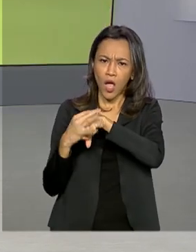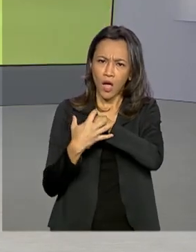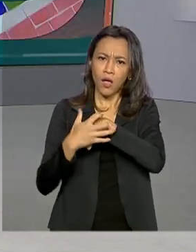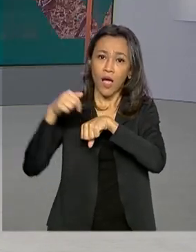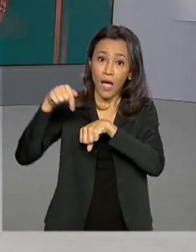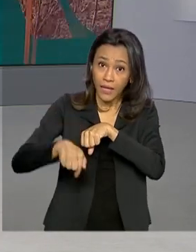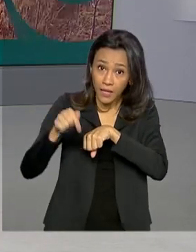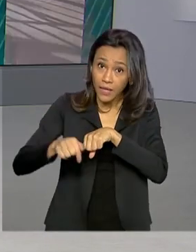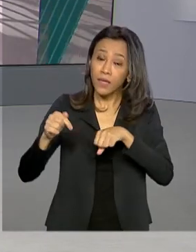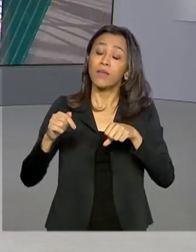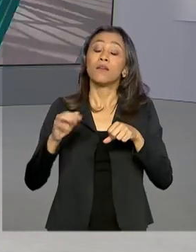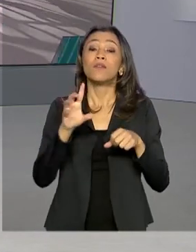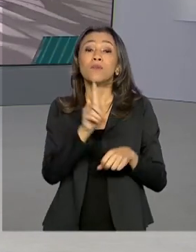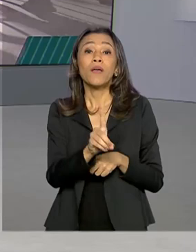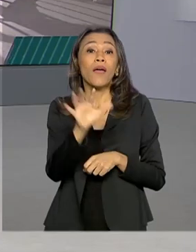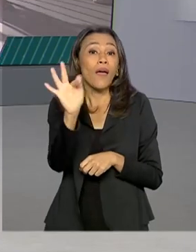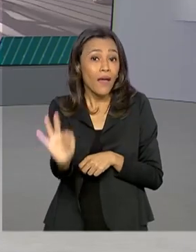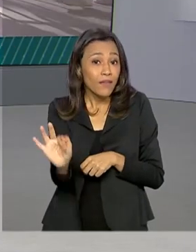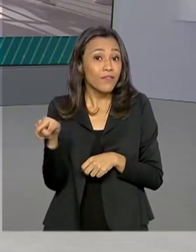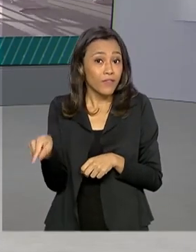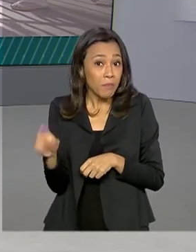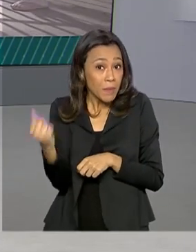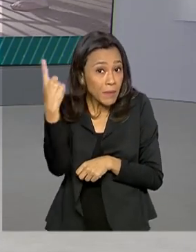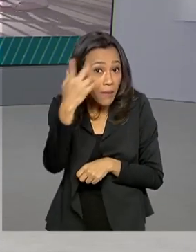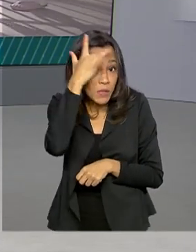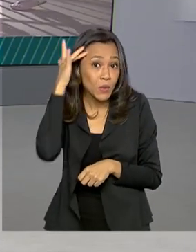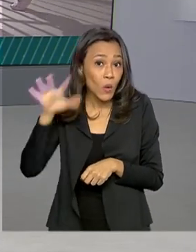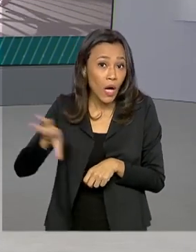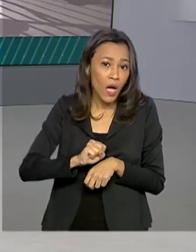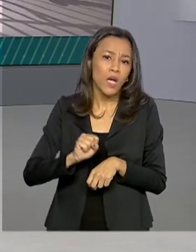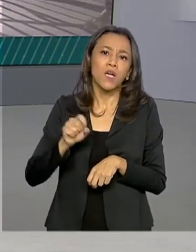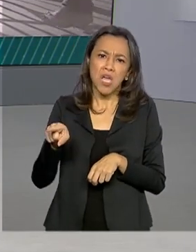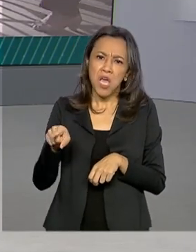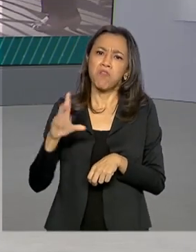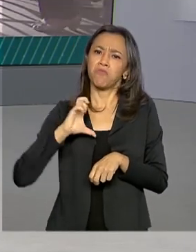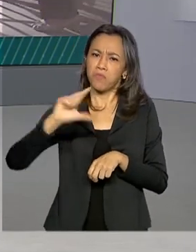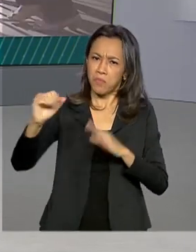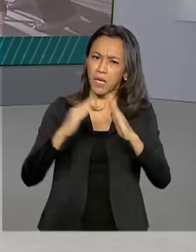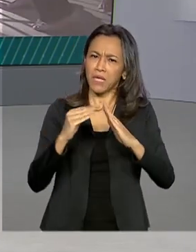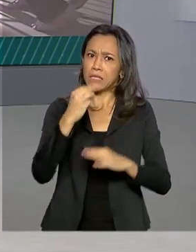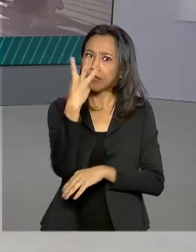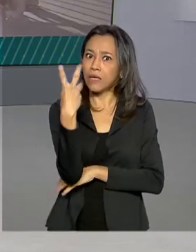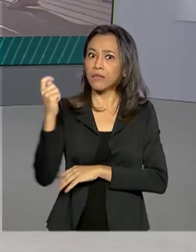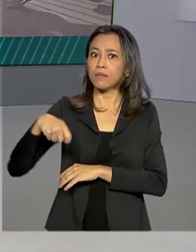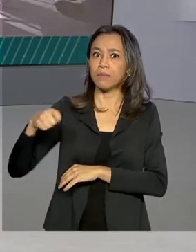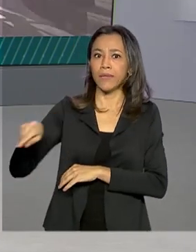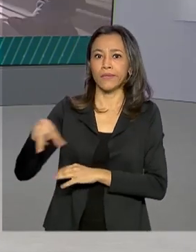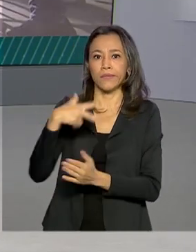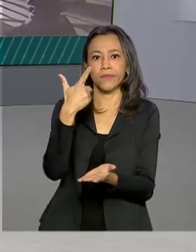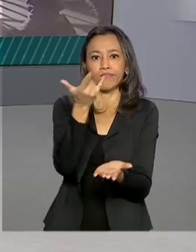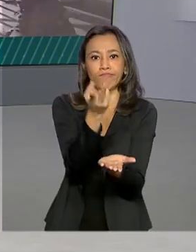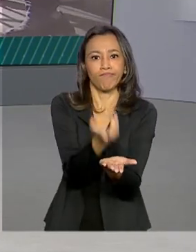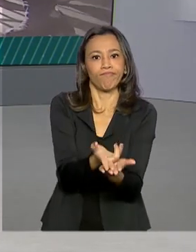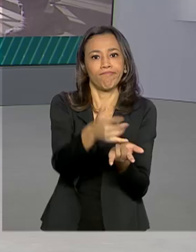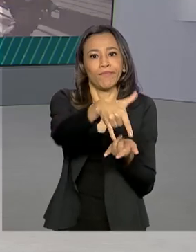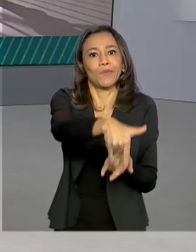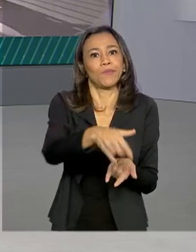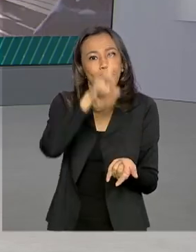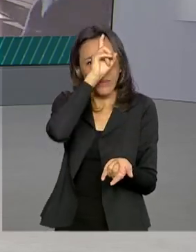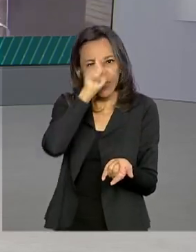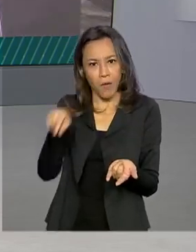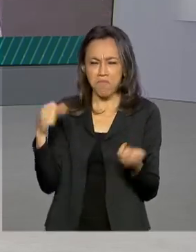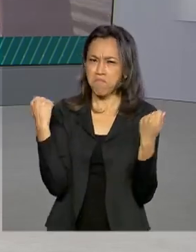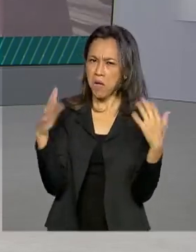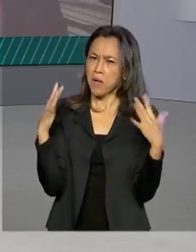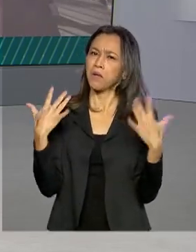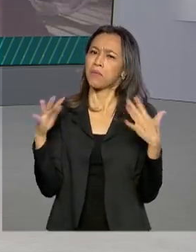Distrito Federal recebeu alta do hospital depois de ter ficado mais de 3 meses internada. Então, parabéns pela vitória. Você